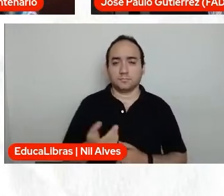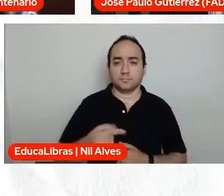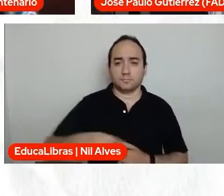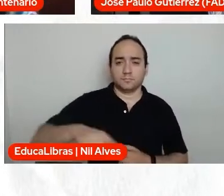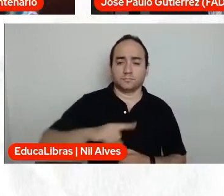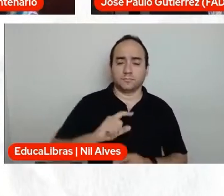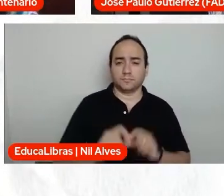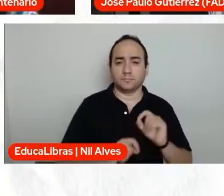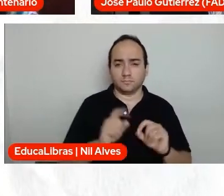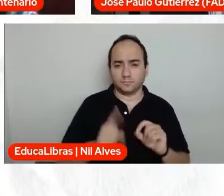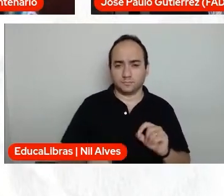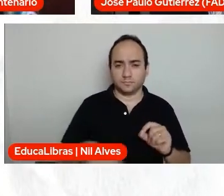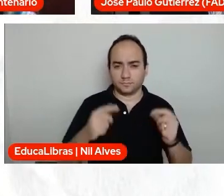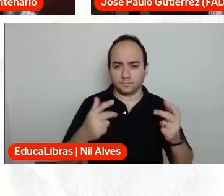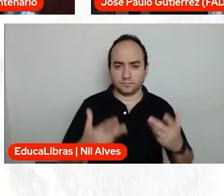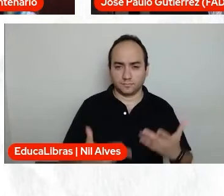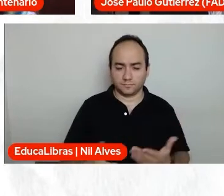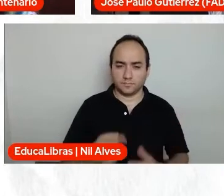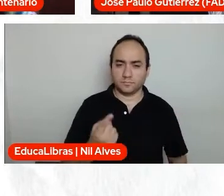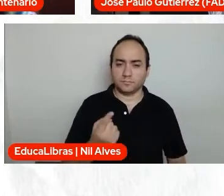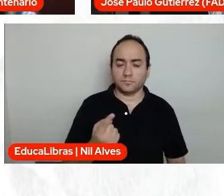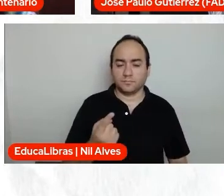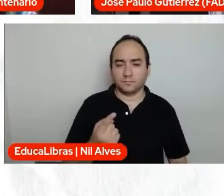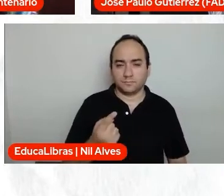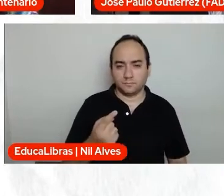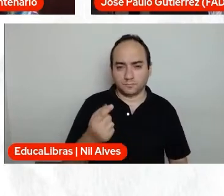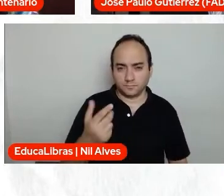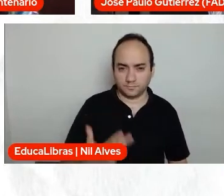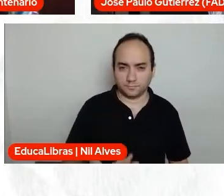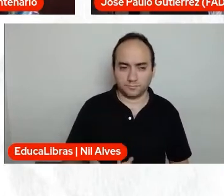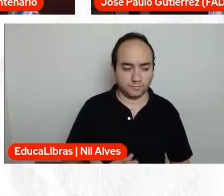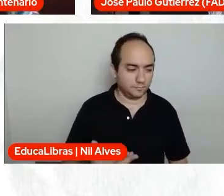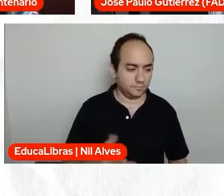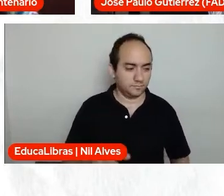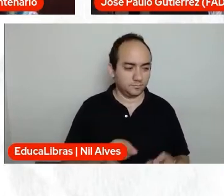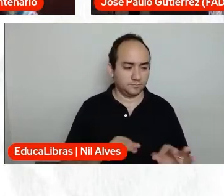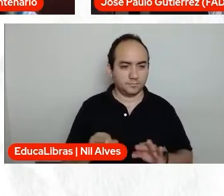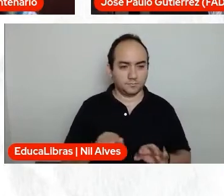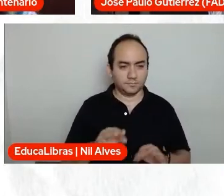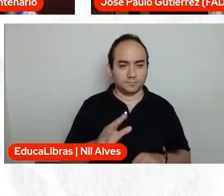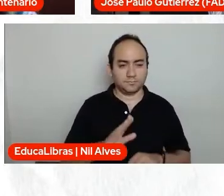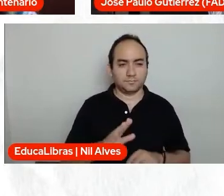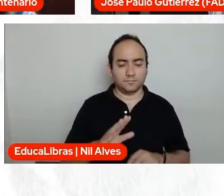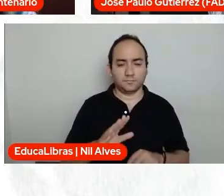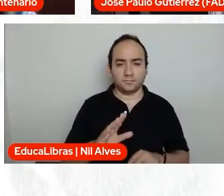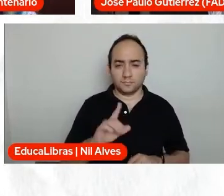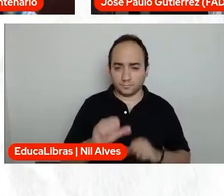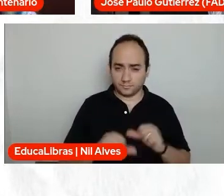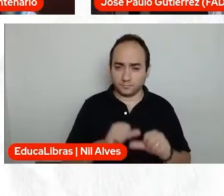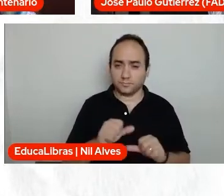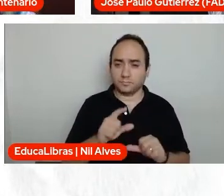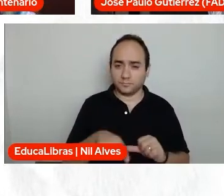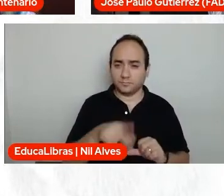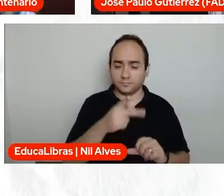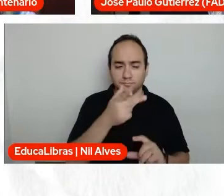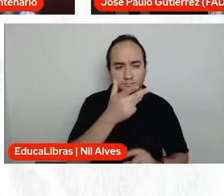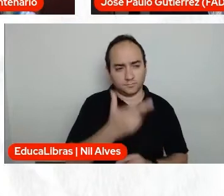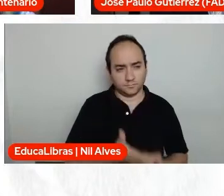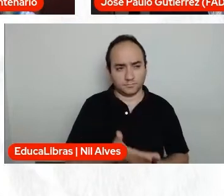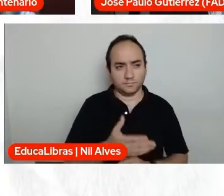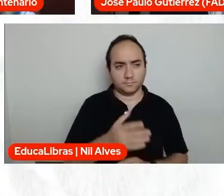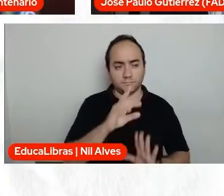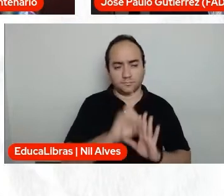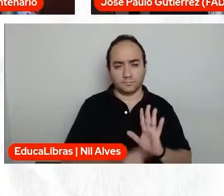bom da BNCC. E um dos elementos que a gente considera é que toca bastante na questão dos direitos humanos, né?